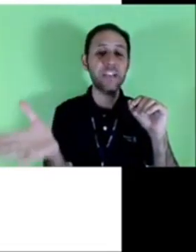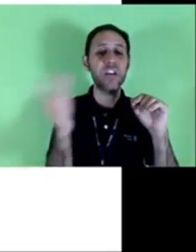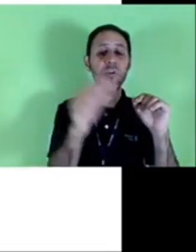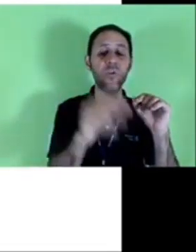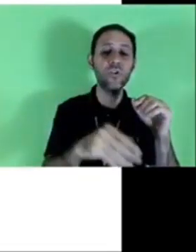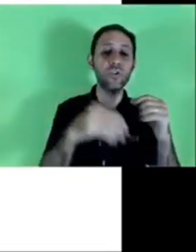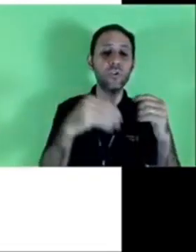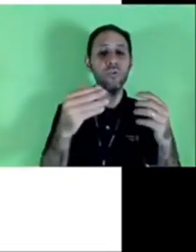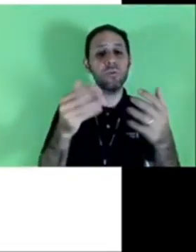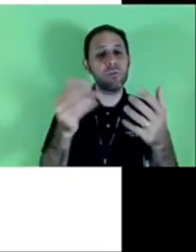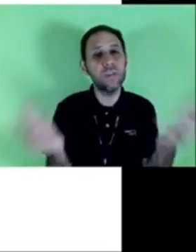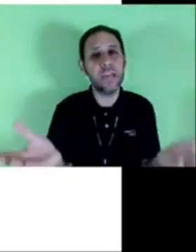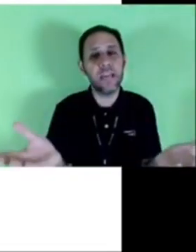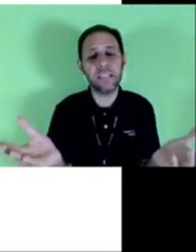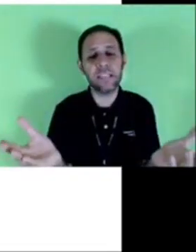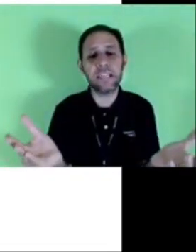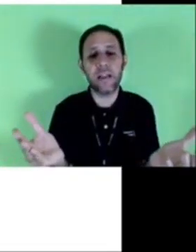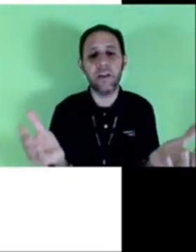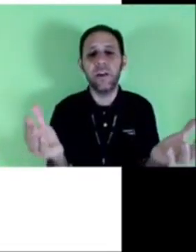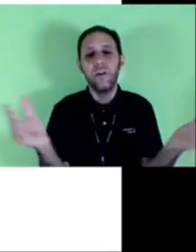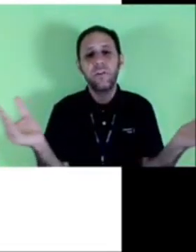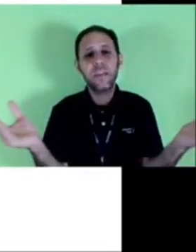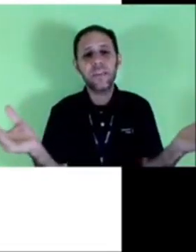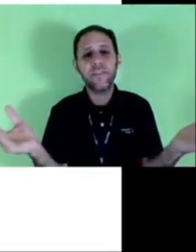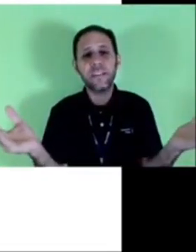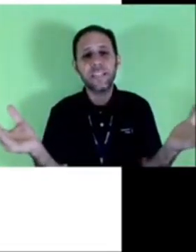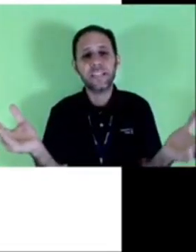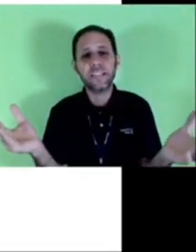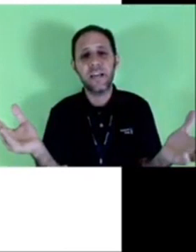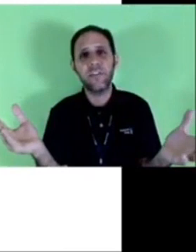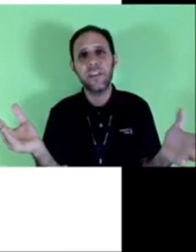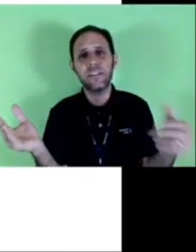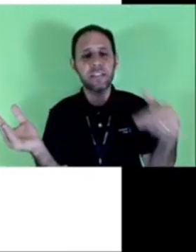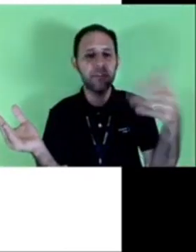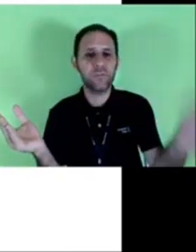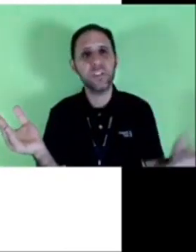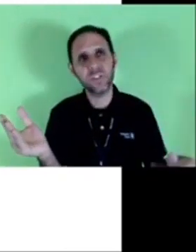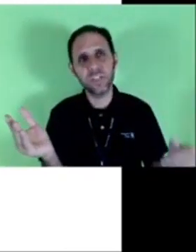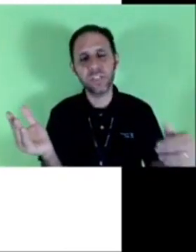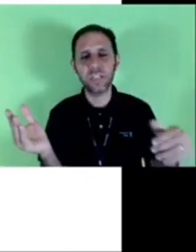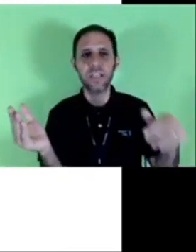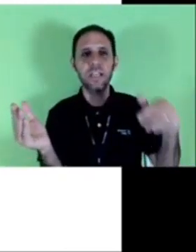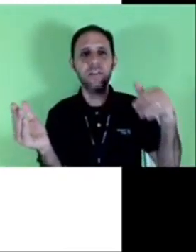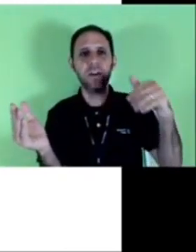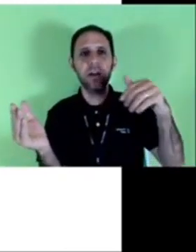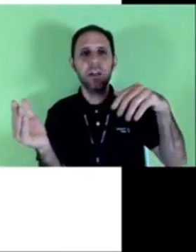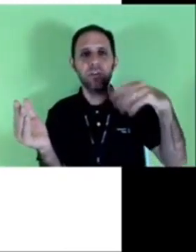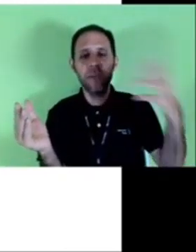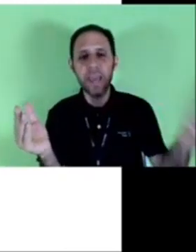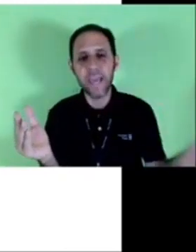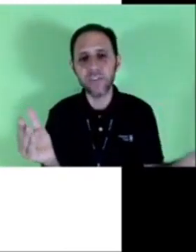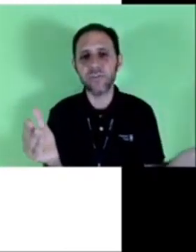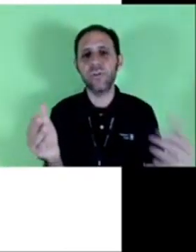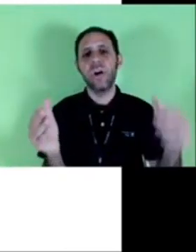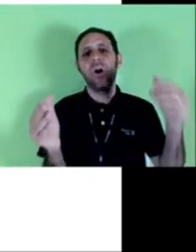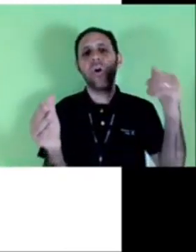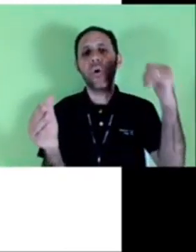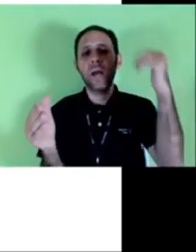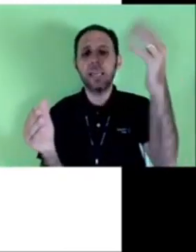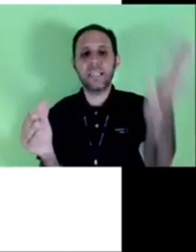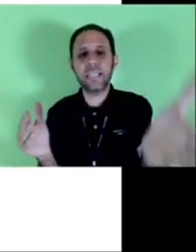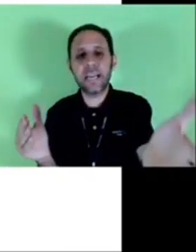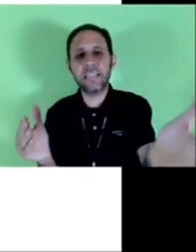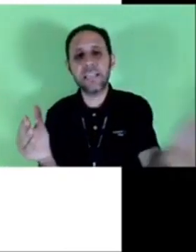variar de acordo com o que é necessário o vai ser atestado que ele estava no dentista que estava no médico